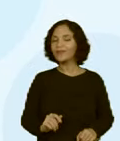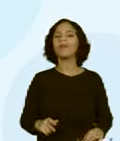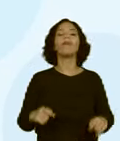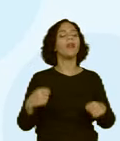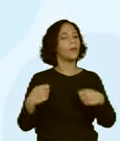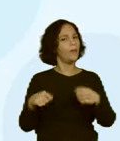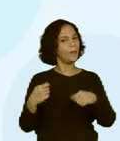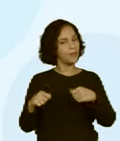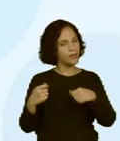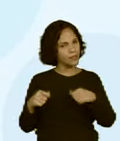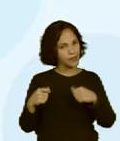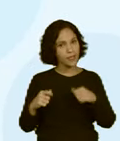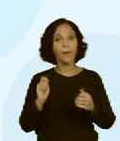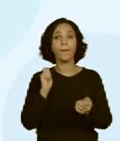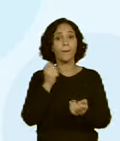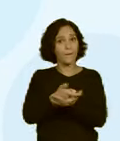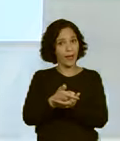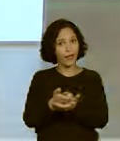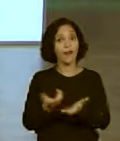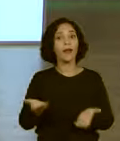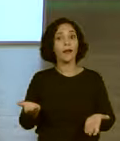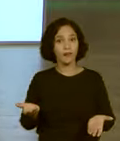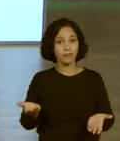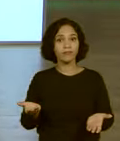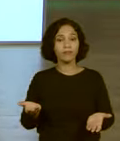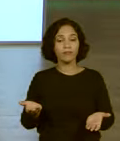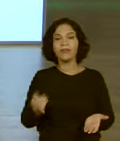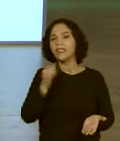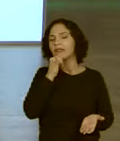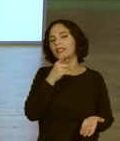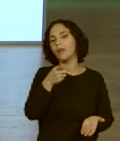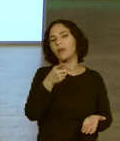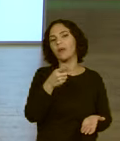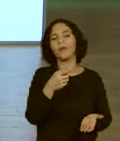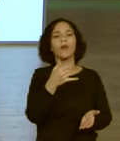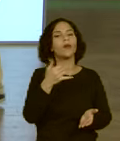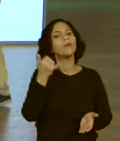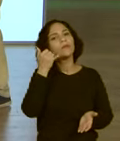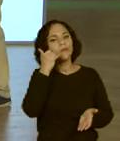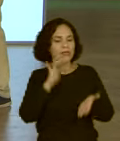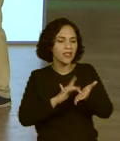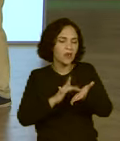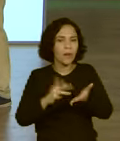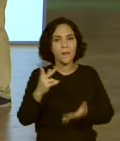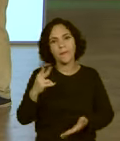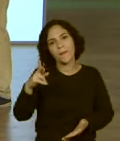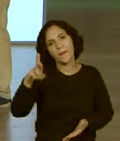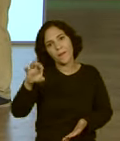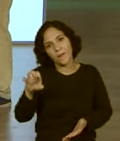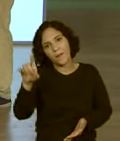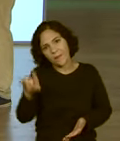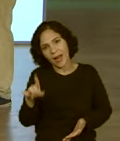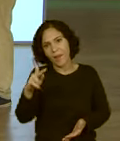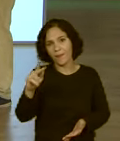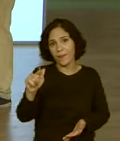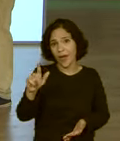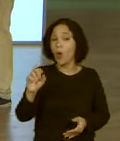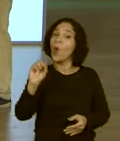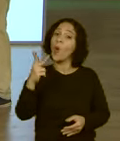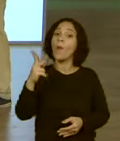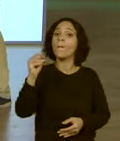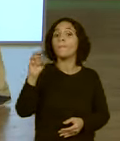Precisa de pagar, né? Ou o pré-pago ou o pós-pago, de alguma forma vai sair algum dinheiro.